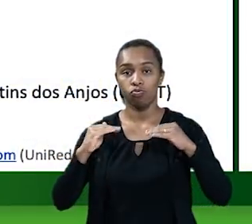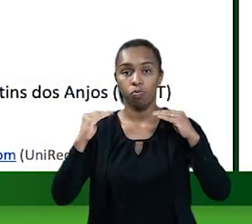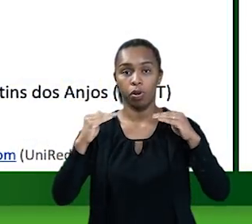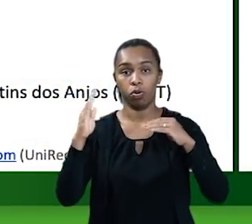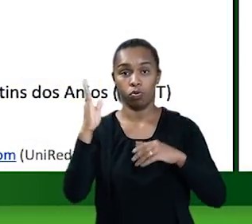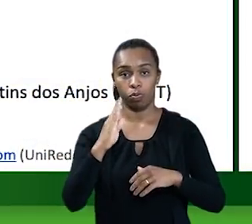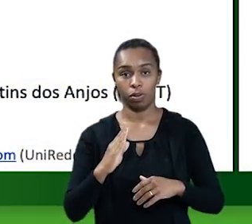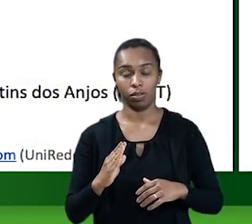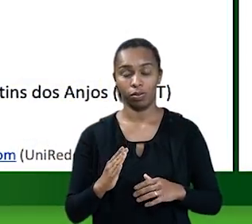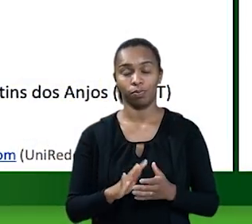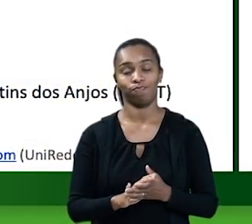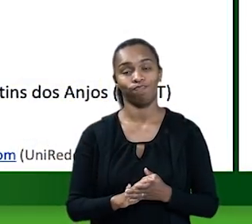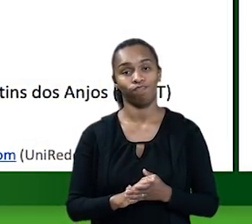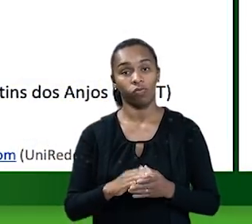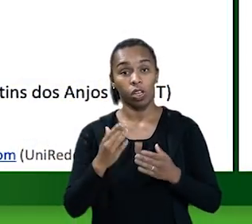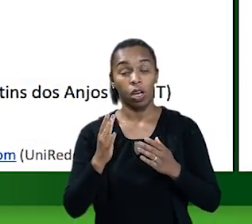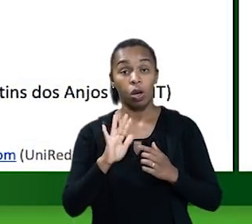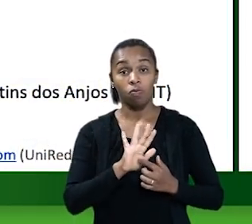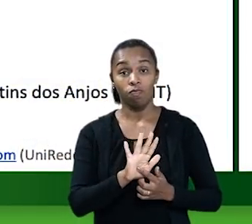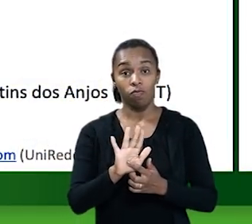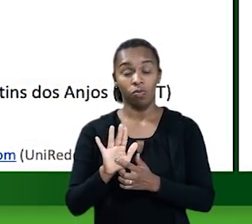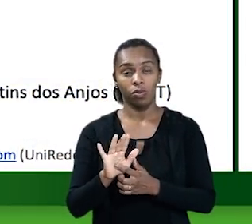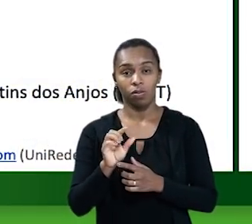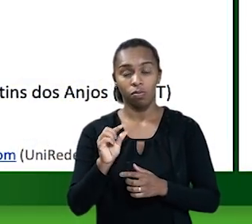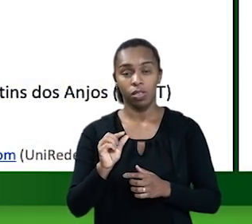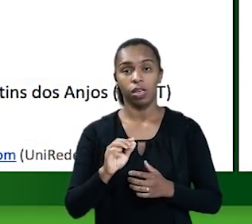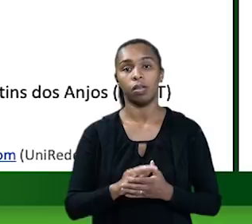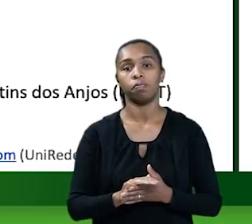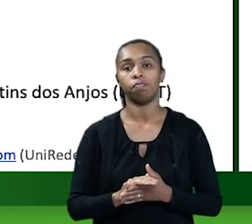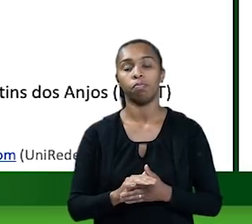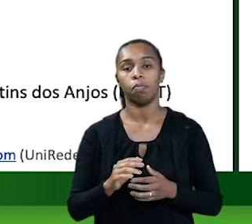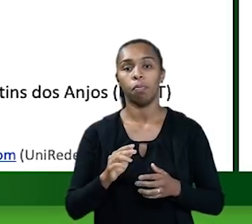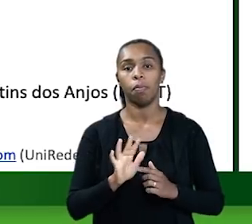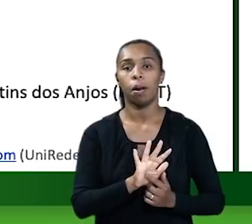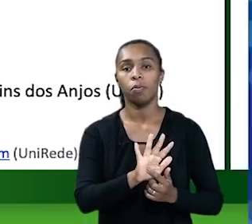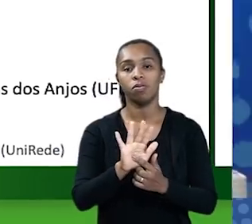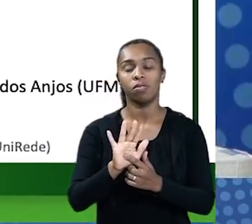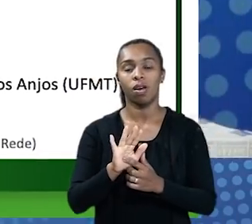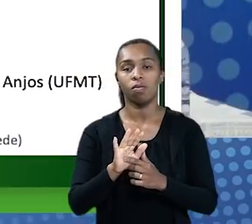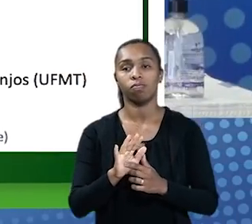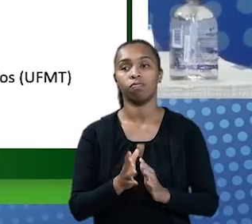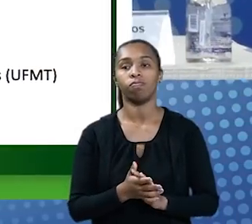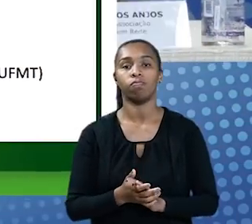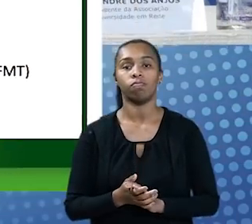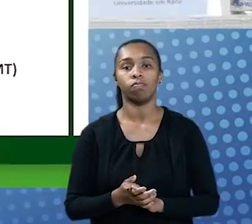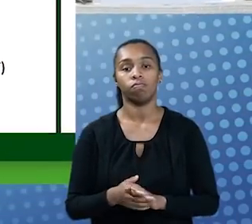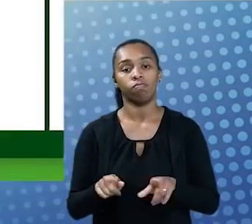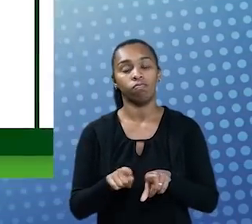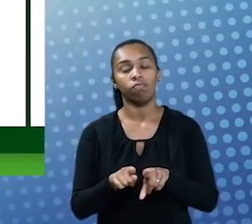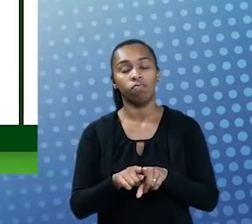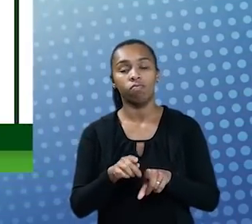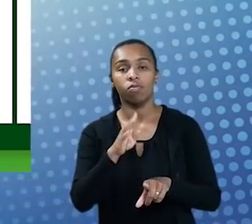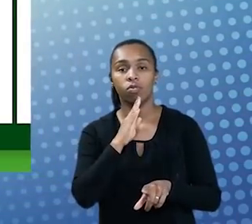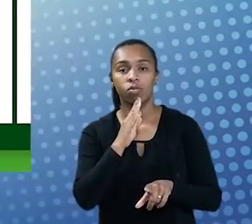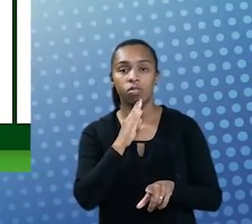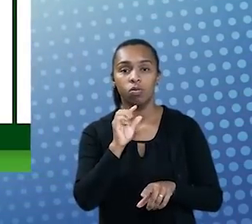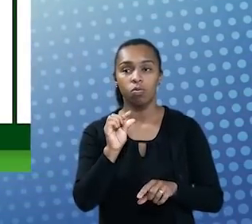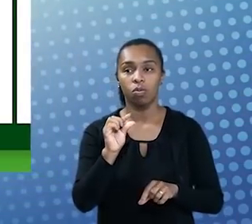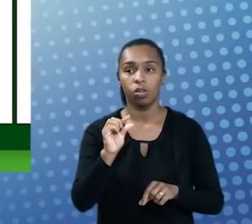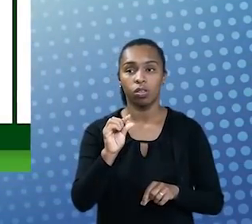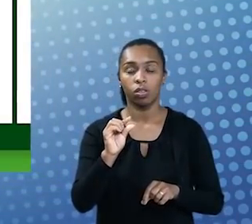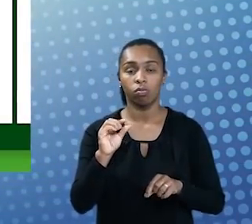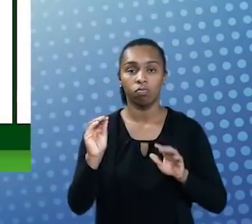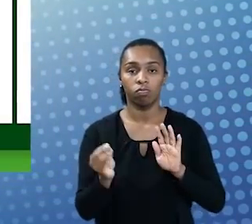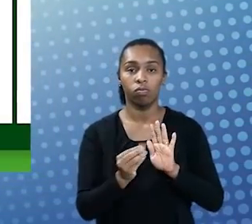Eu vou fazer uma pequena apresentação para ilustrar alguns momentos e também conhecer um pouquinho do locus